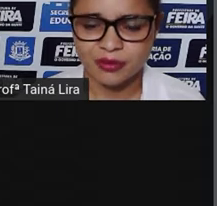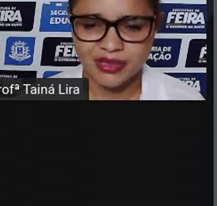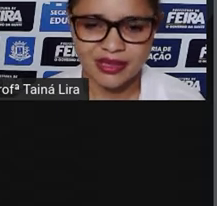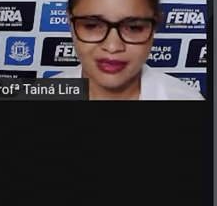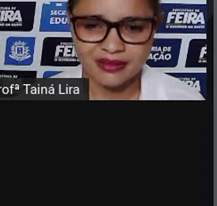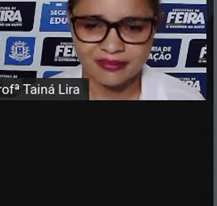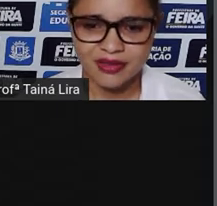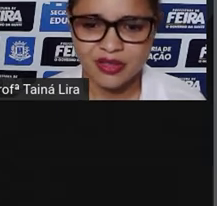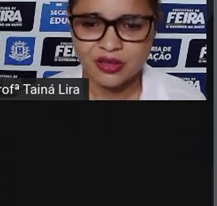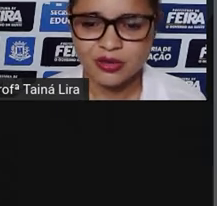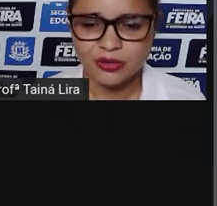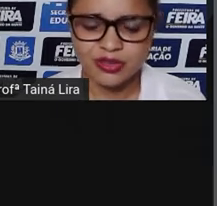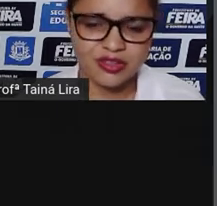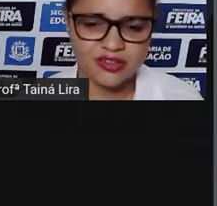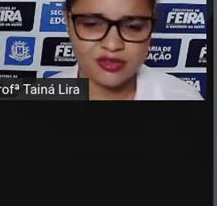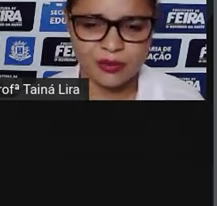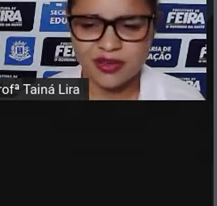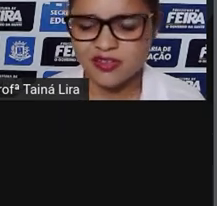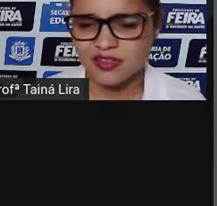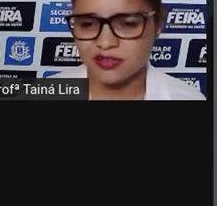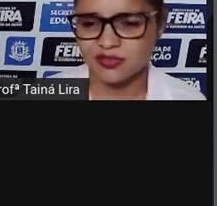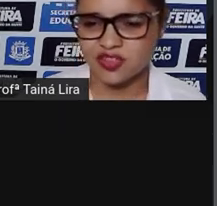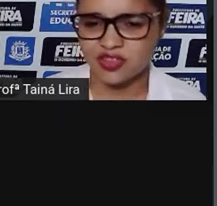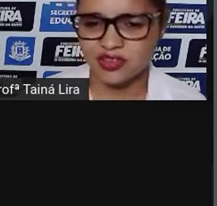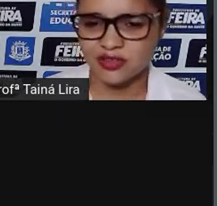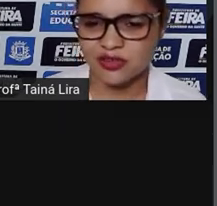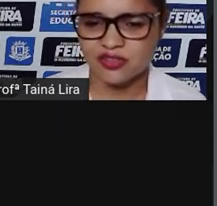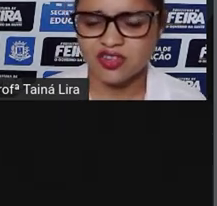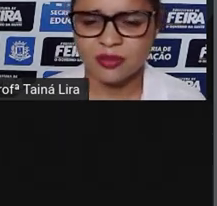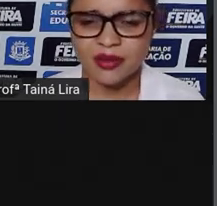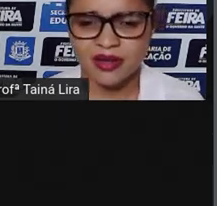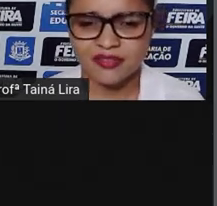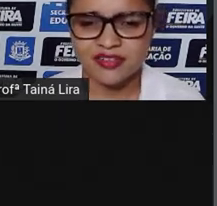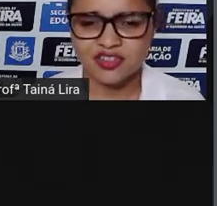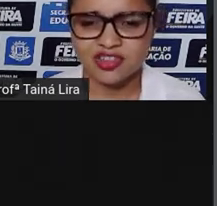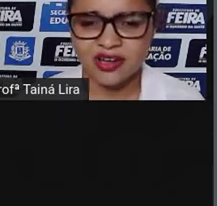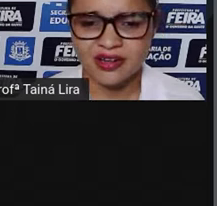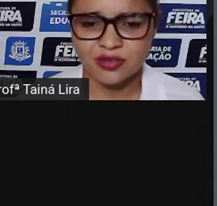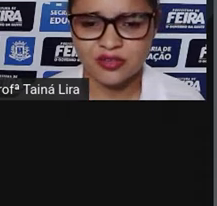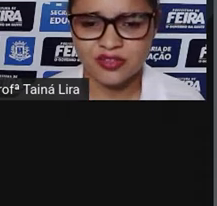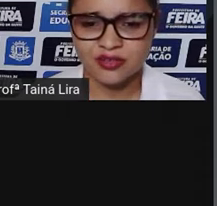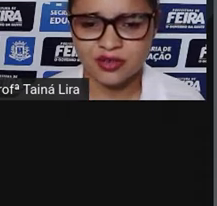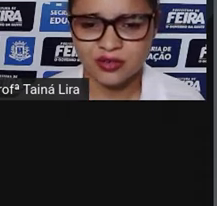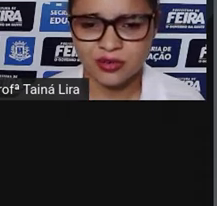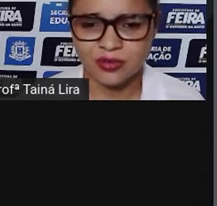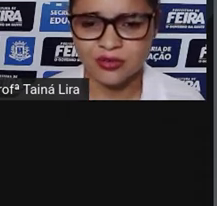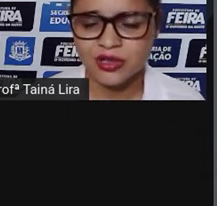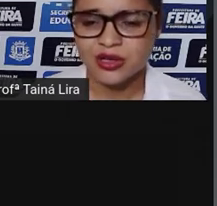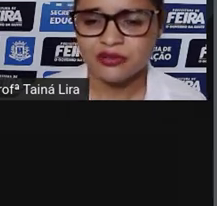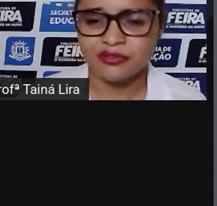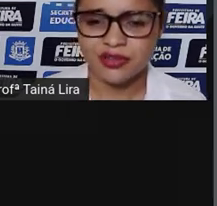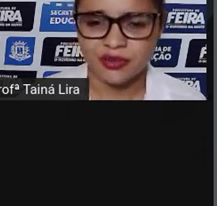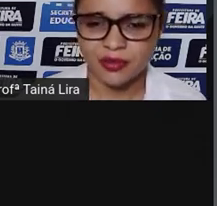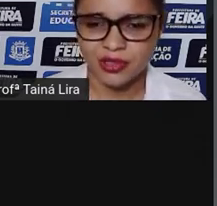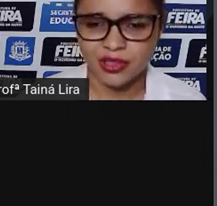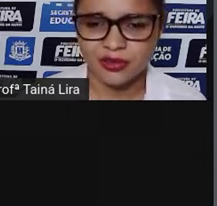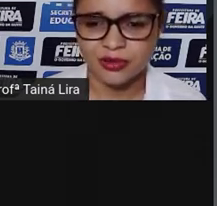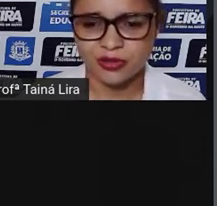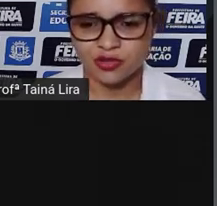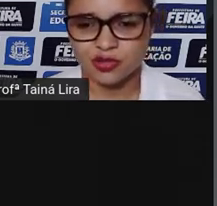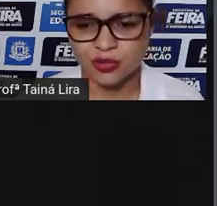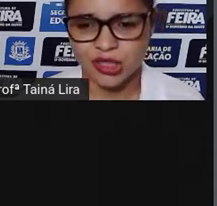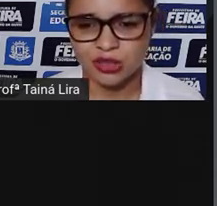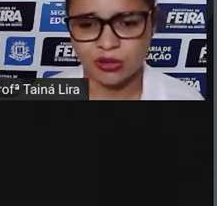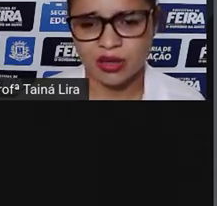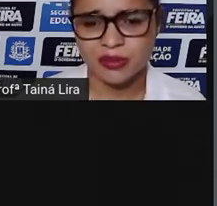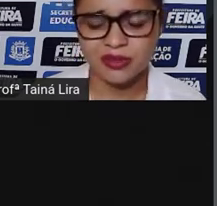movimentada. No início, há mais de 120 anos, chamava-se Teatro São Teodoro. Foi demolido,